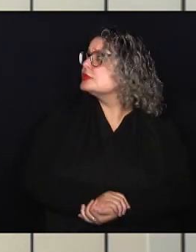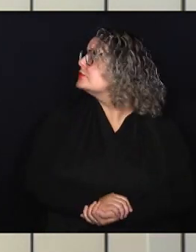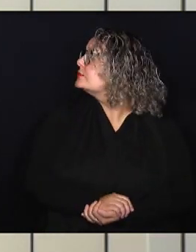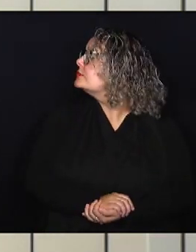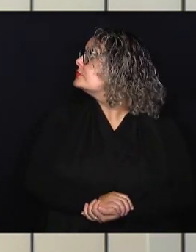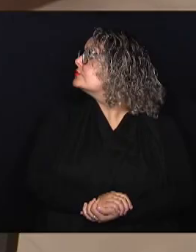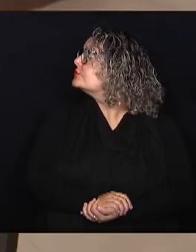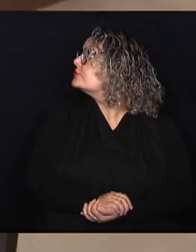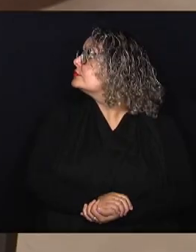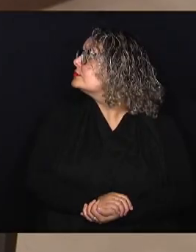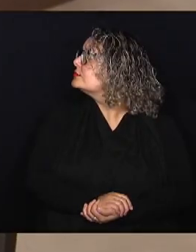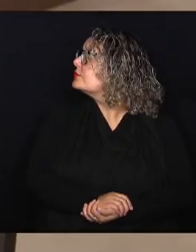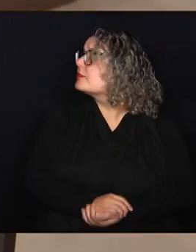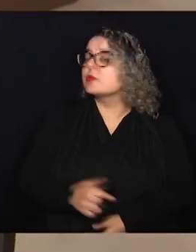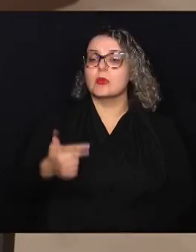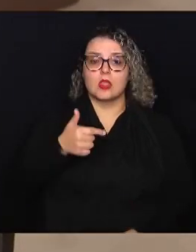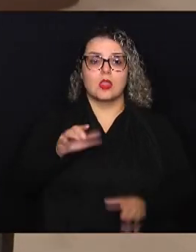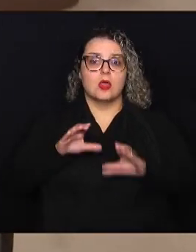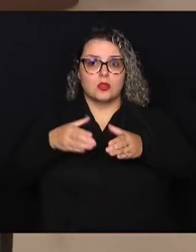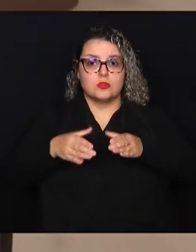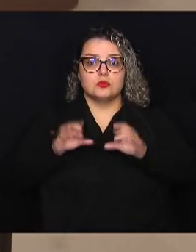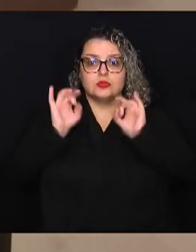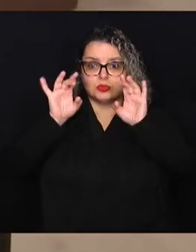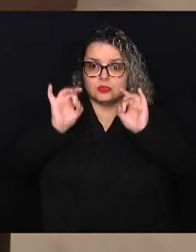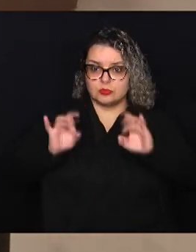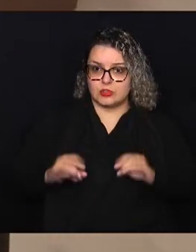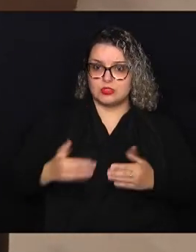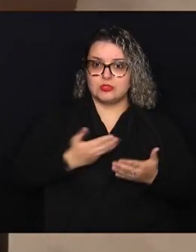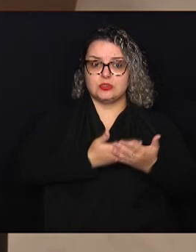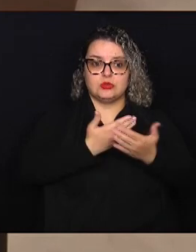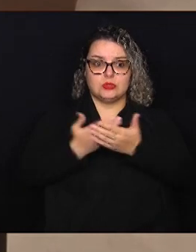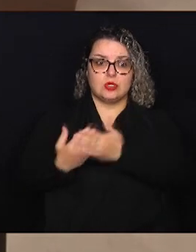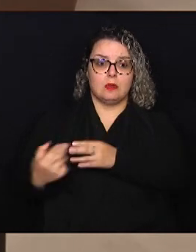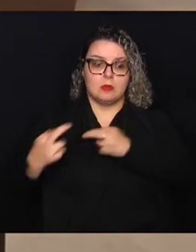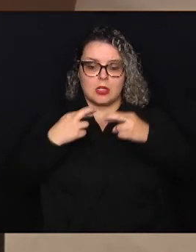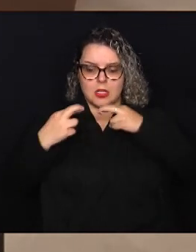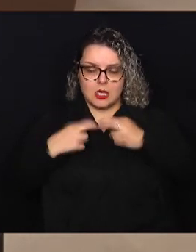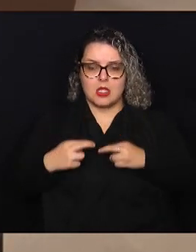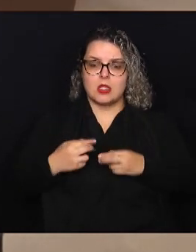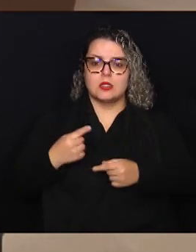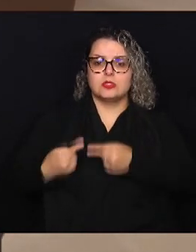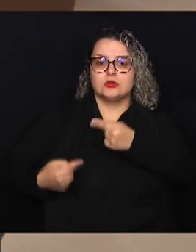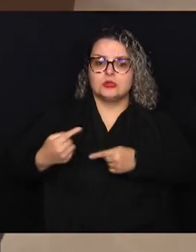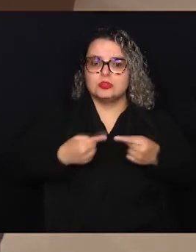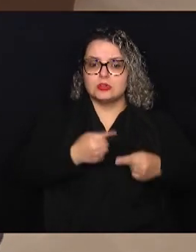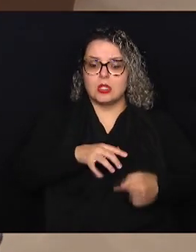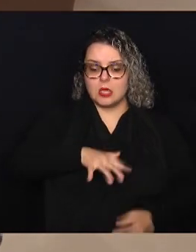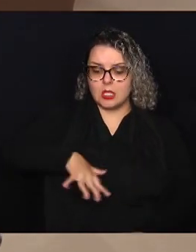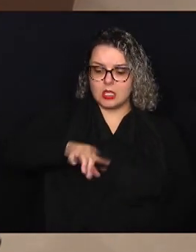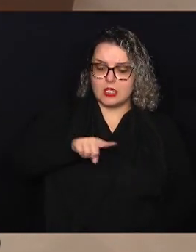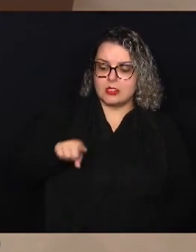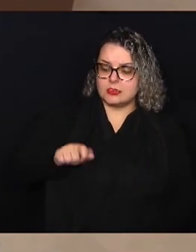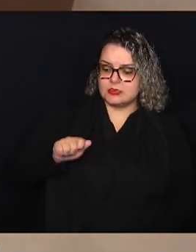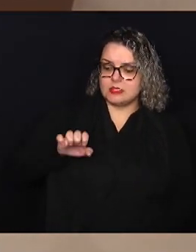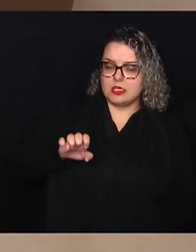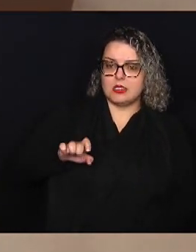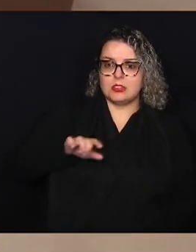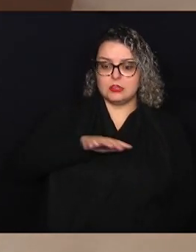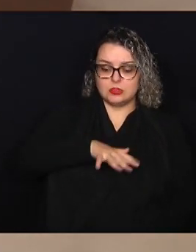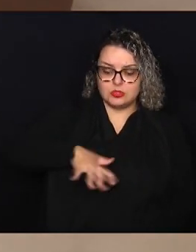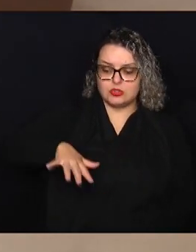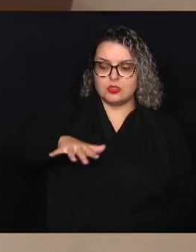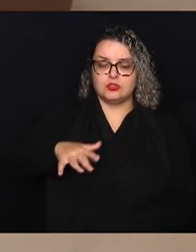A segunda reunião da Comissão Especial de Estudos para analisar e discutir áreas identificadas como ZAI, zona de atividade